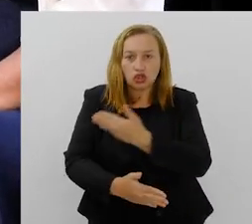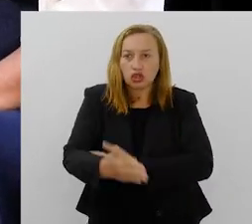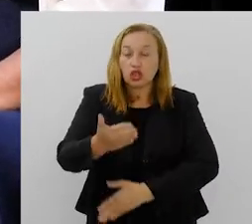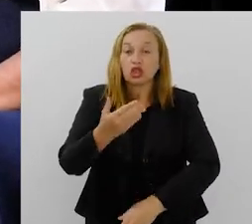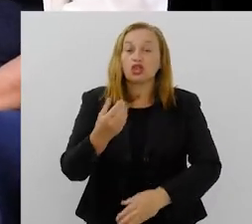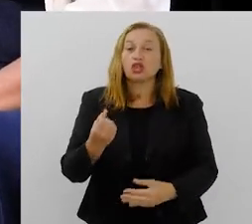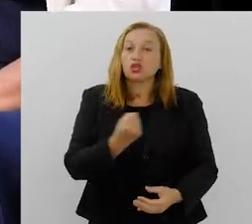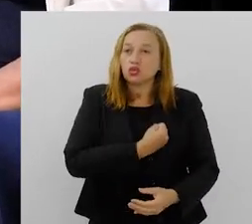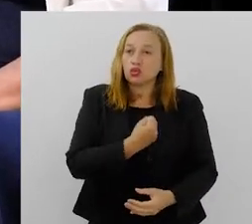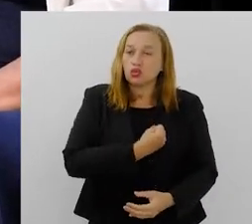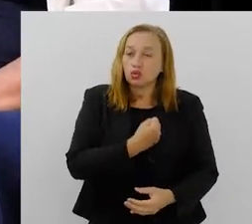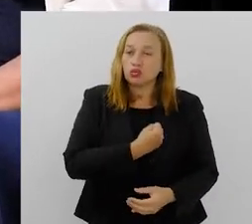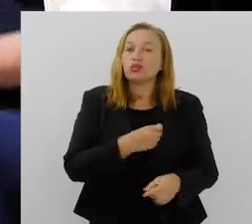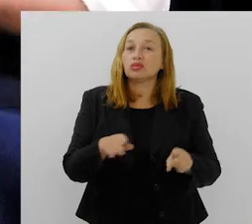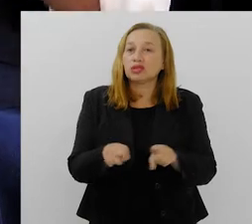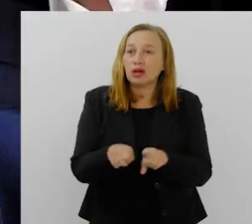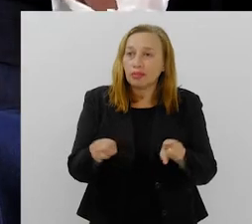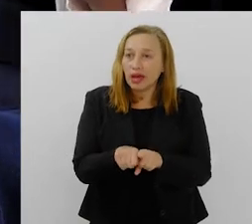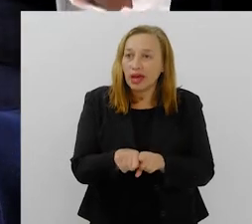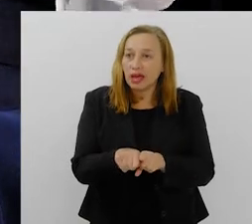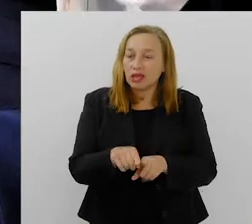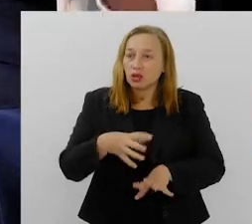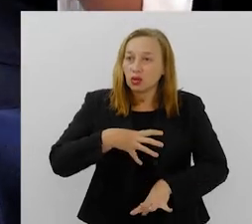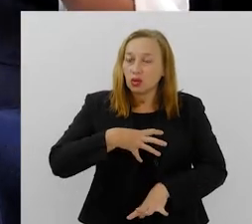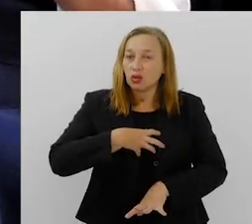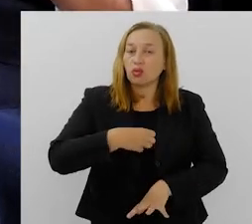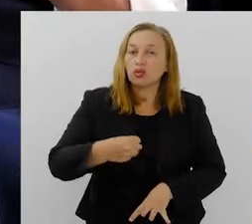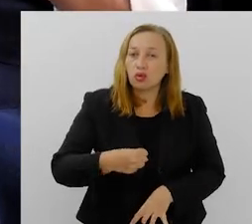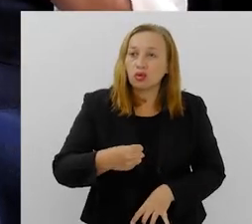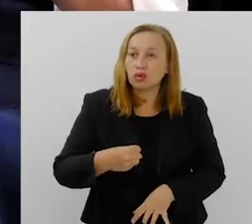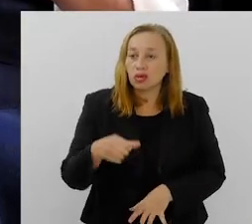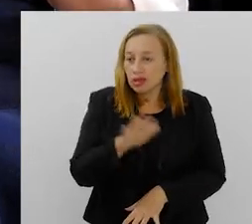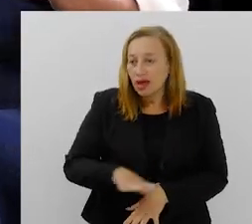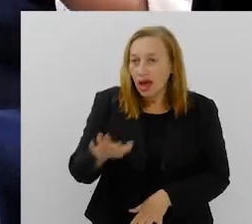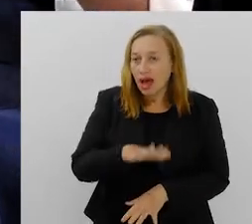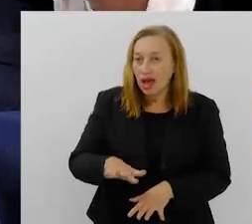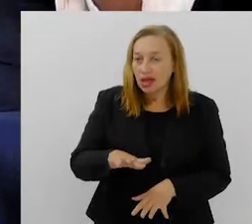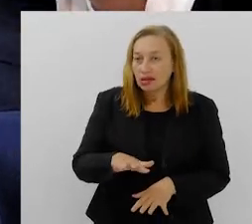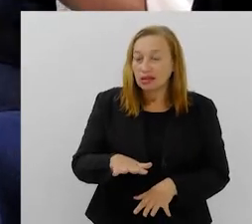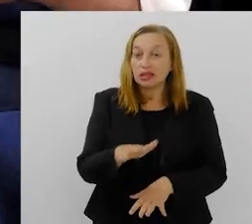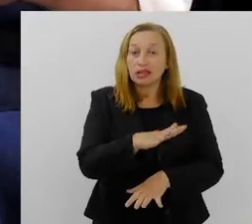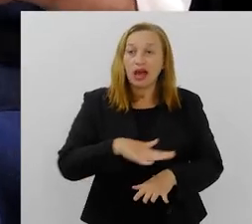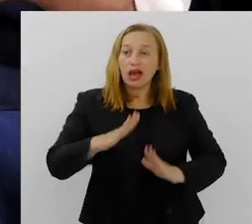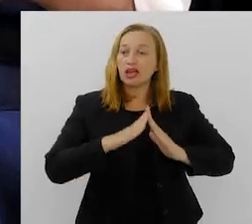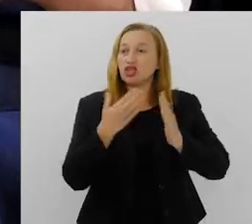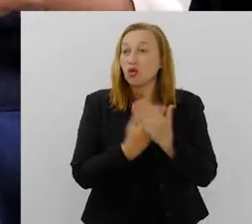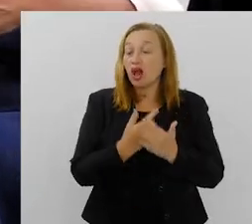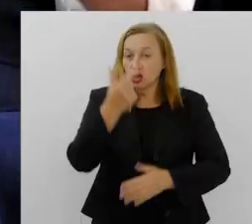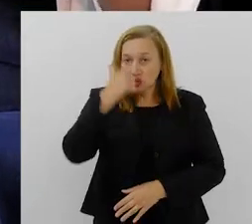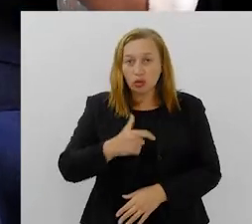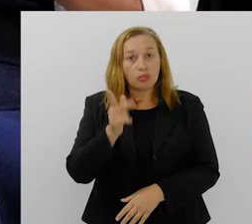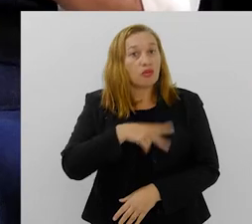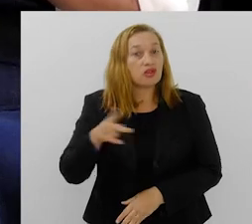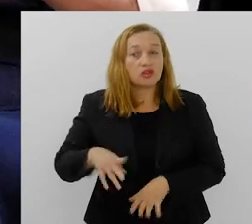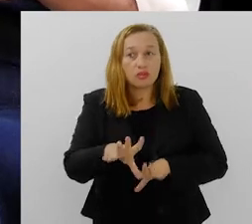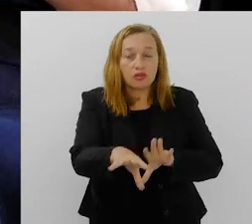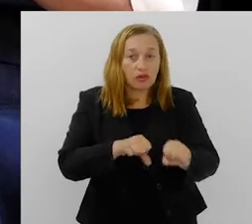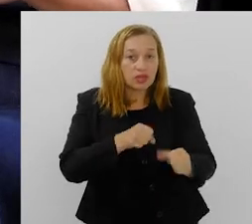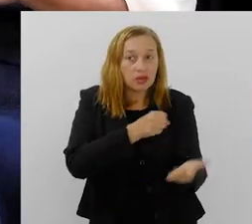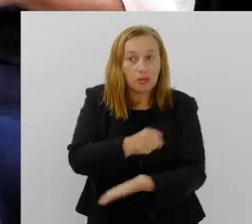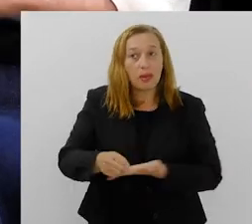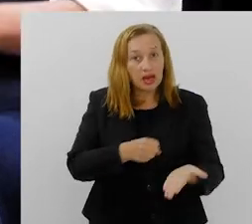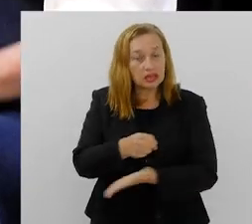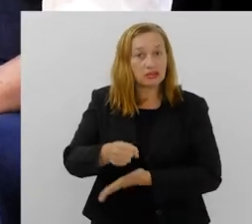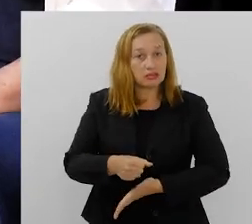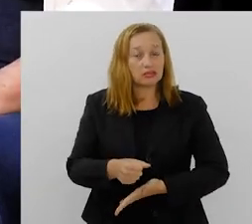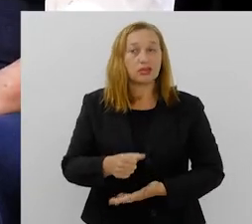suicídio na infância e percebido dentro do ambiente escolar. E aí eu sou professora, né? A minha formação básica é